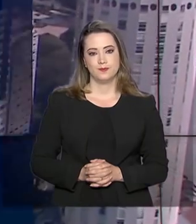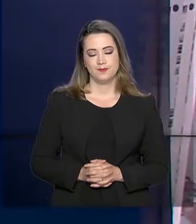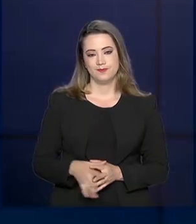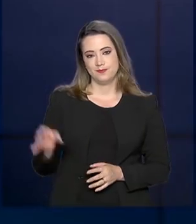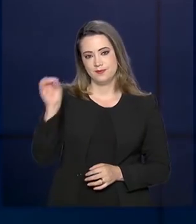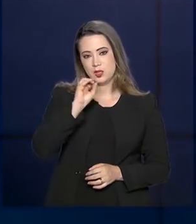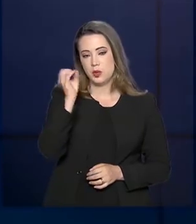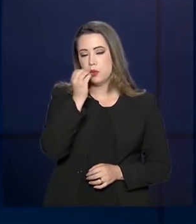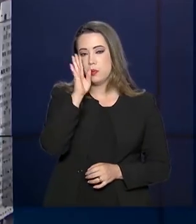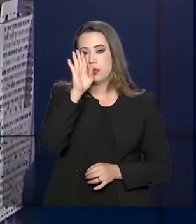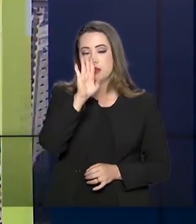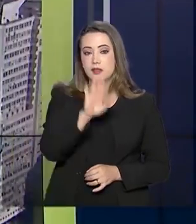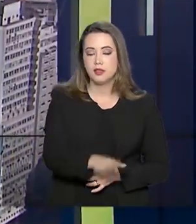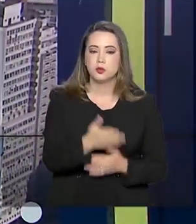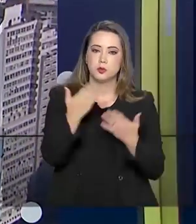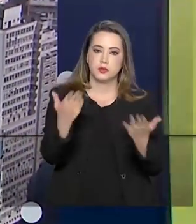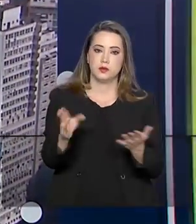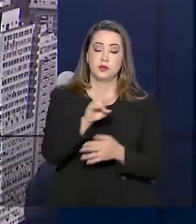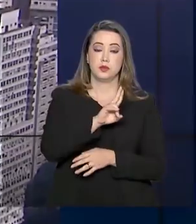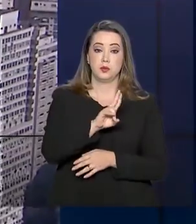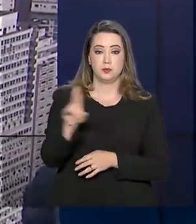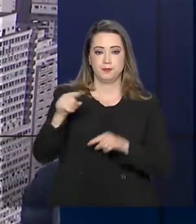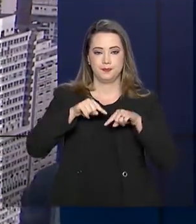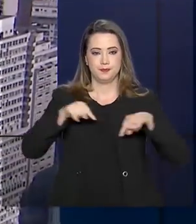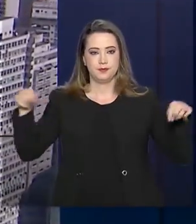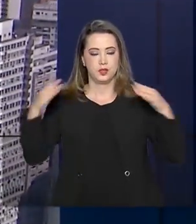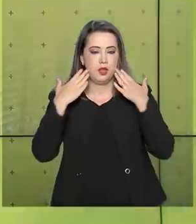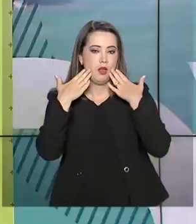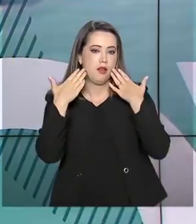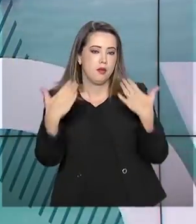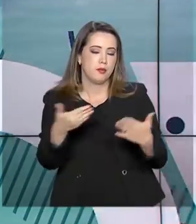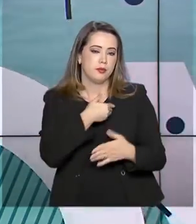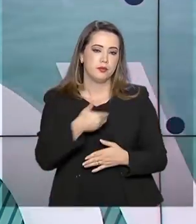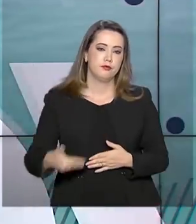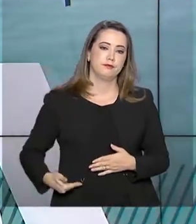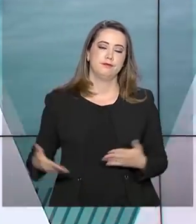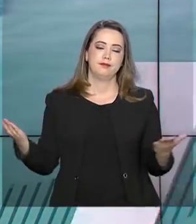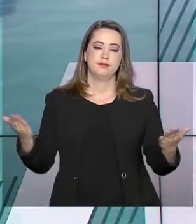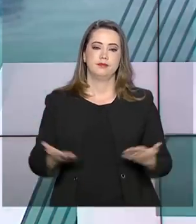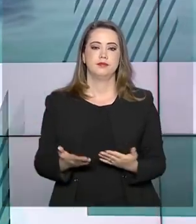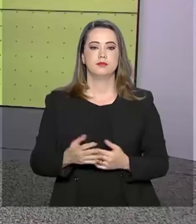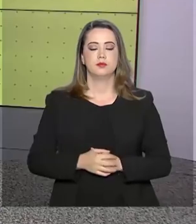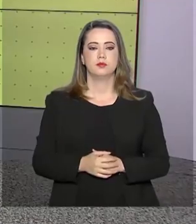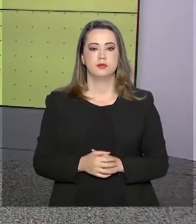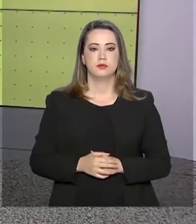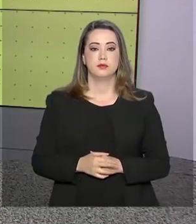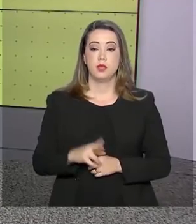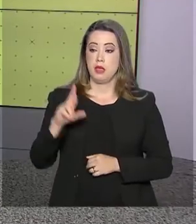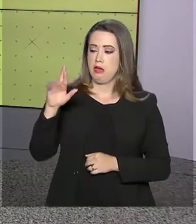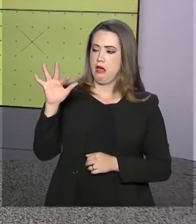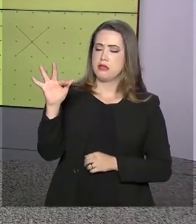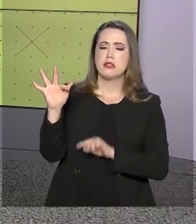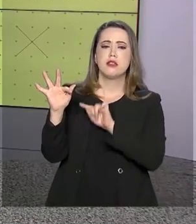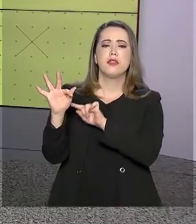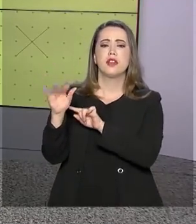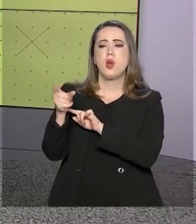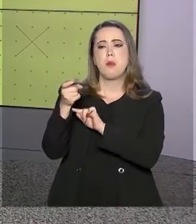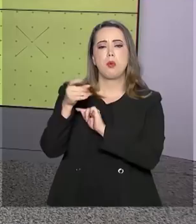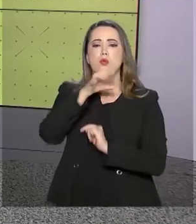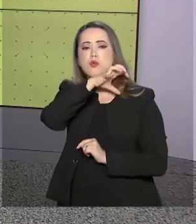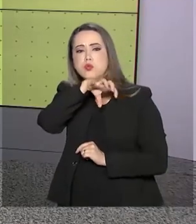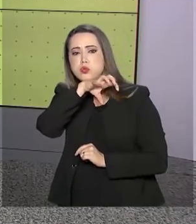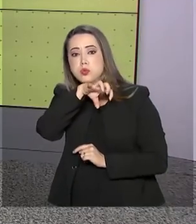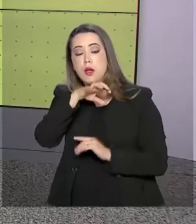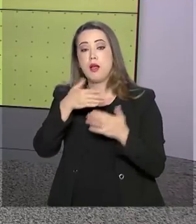Olá, boa tarde para você. Eu sou Roberto Camargo e começamos mais uma edição do Governo Agora. A Receita Federal abriu